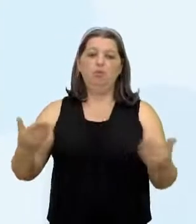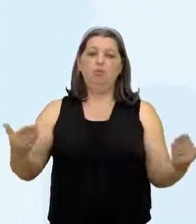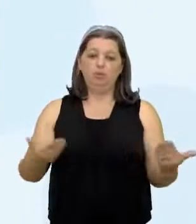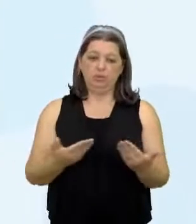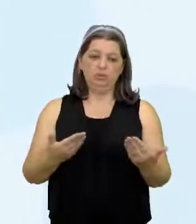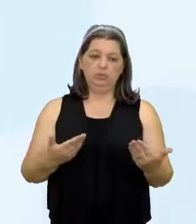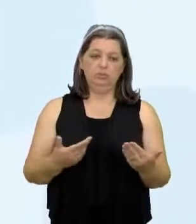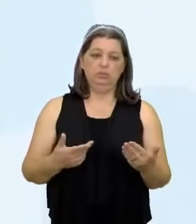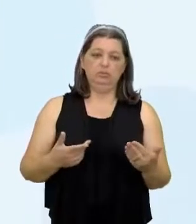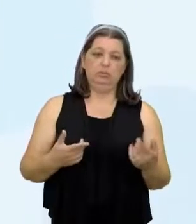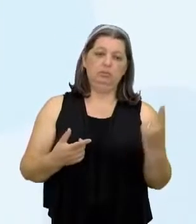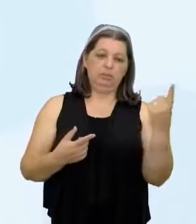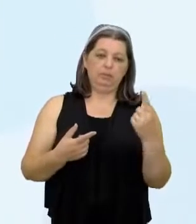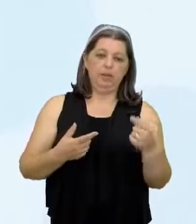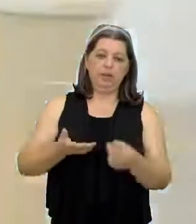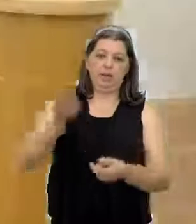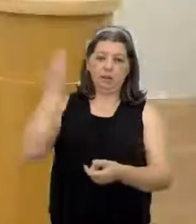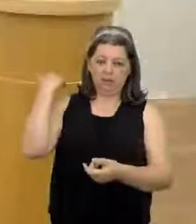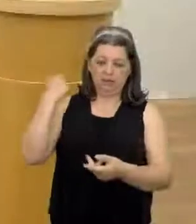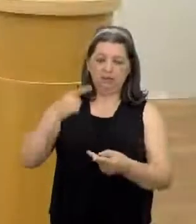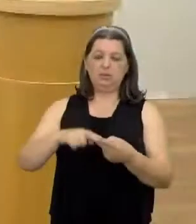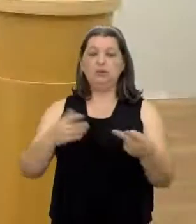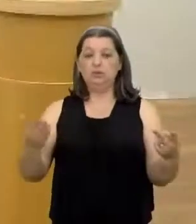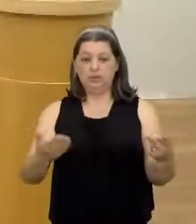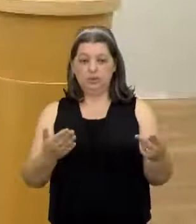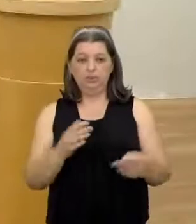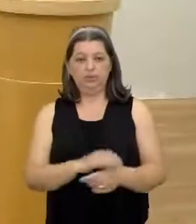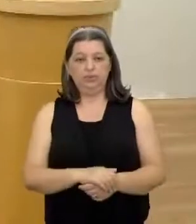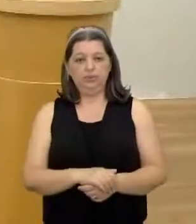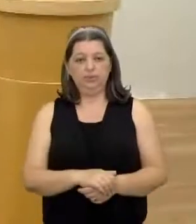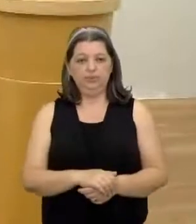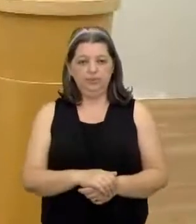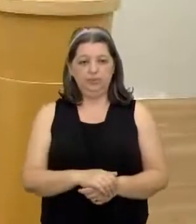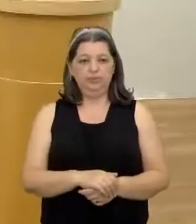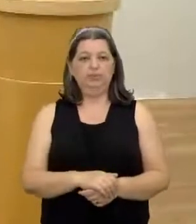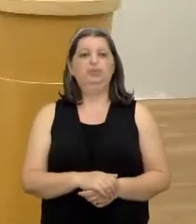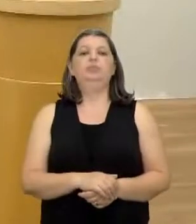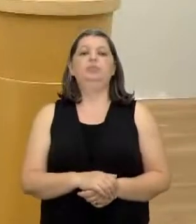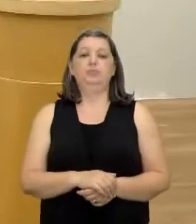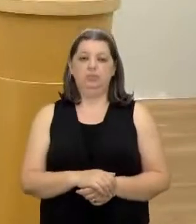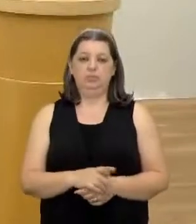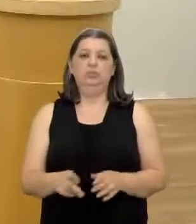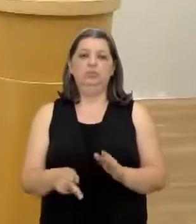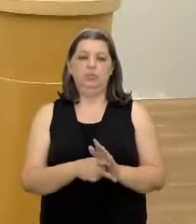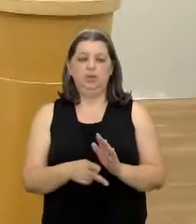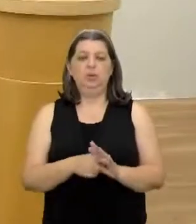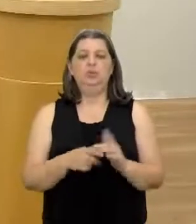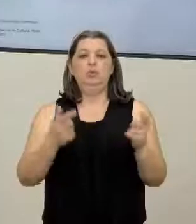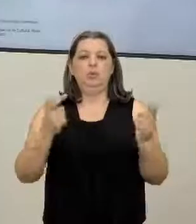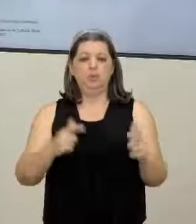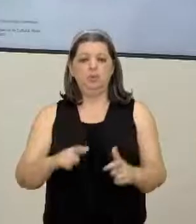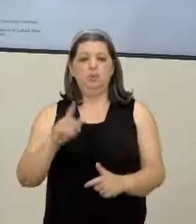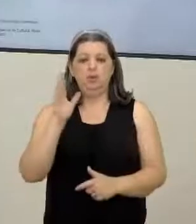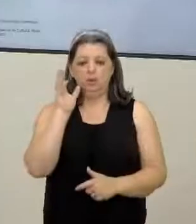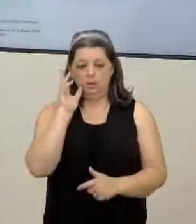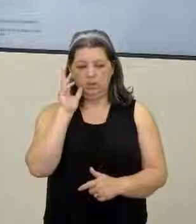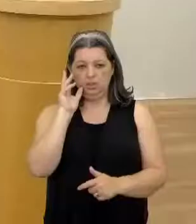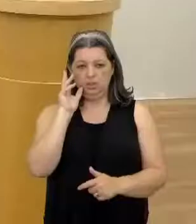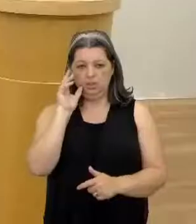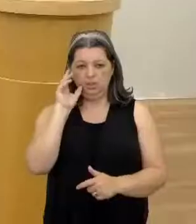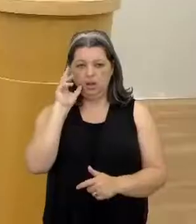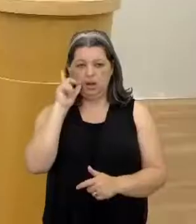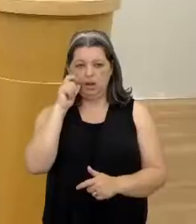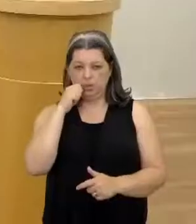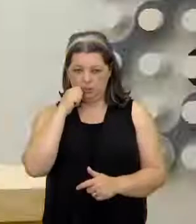Quilombo dos palmares O estado de Maceió Não é? É Alagoas O estado do Alagoas Alagoas Serra da Barriga Serra da Vamos